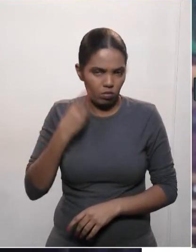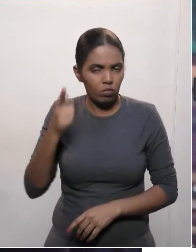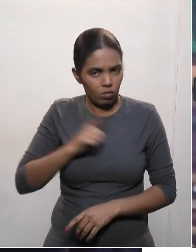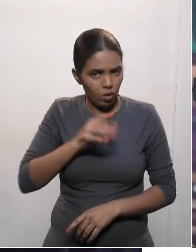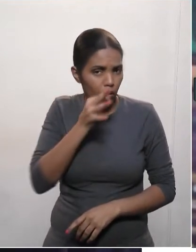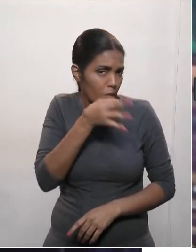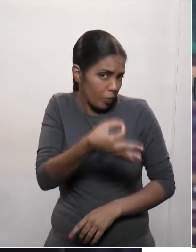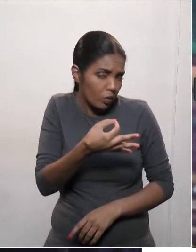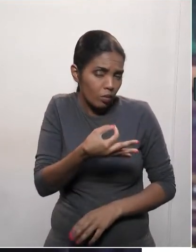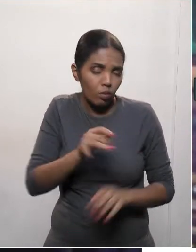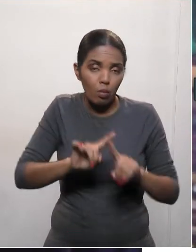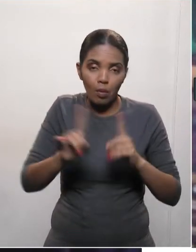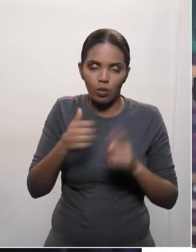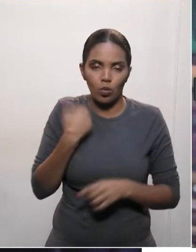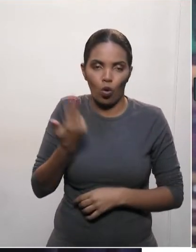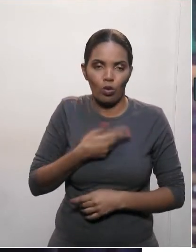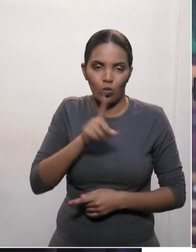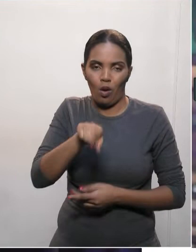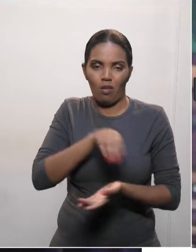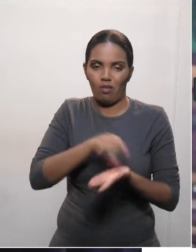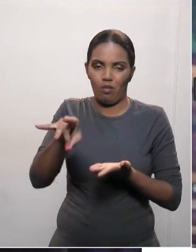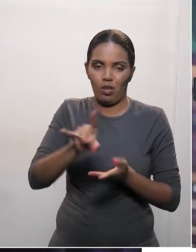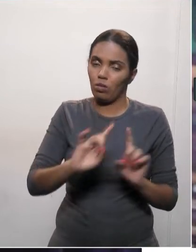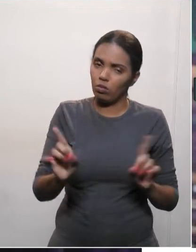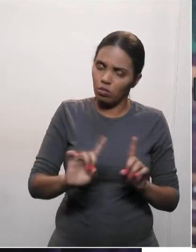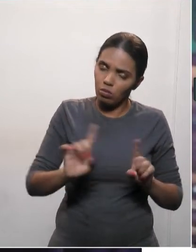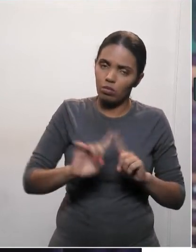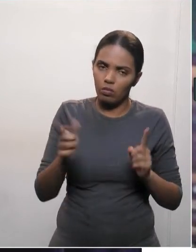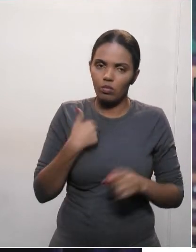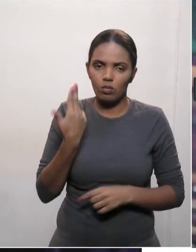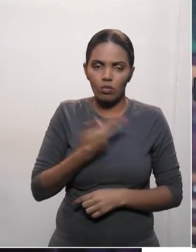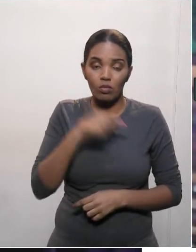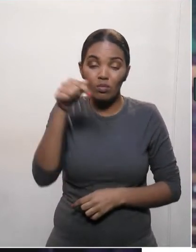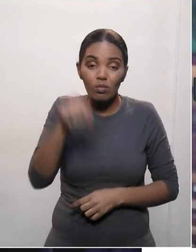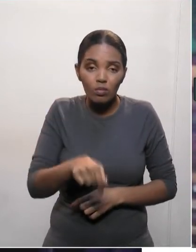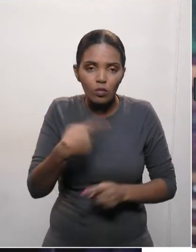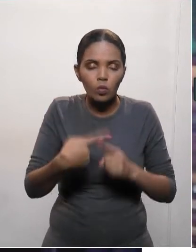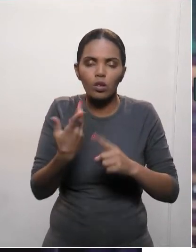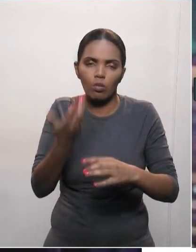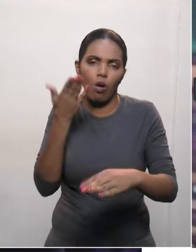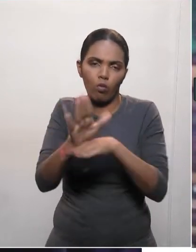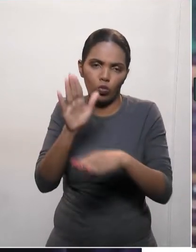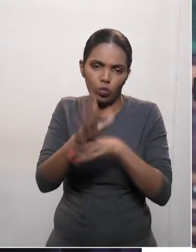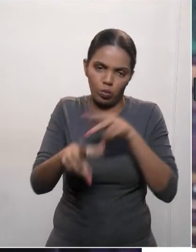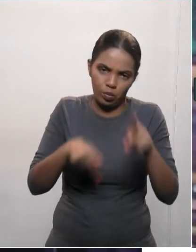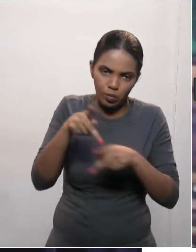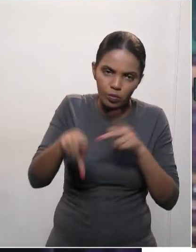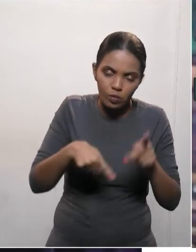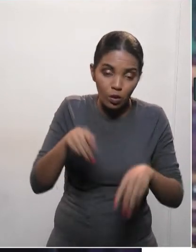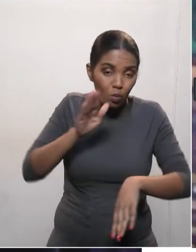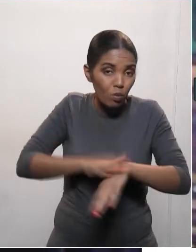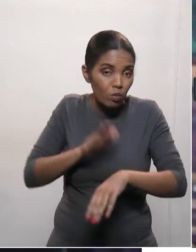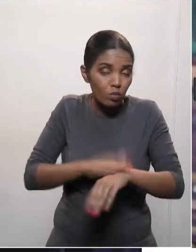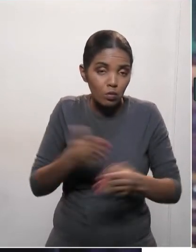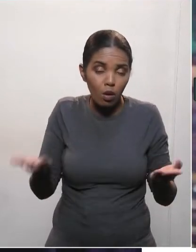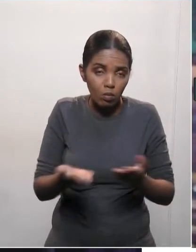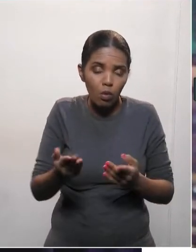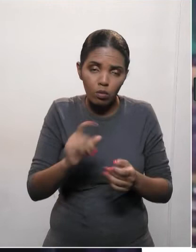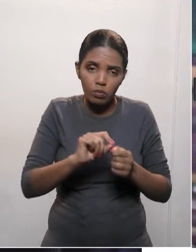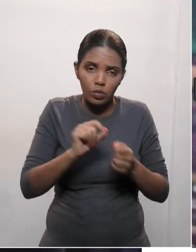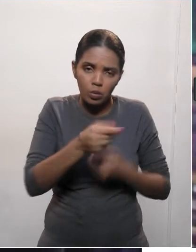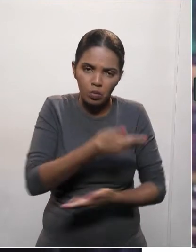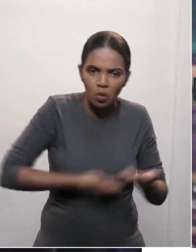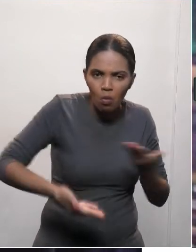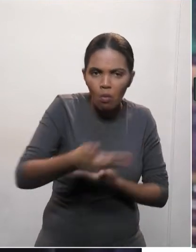um questionamento, mas não somos inimigos, estamos aqui a bem da população. Eu acho que esse é o momento de nós trocarmos ideias,